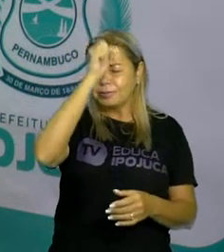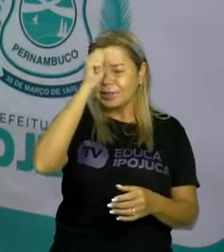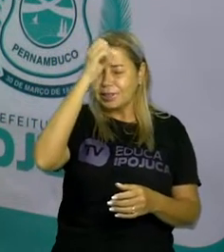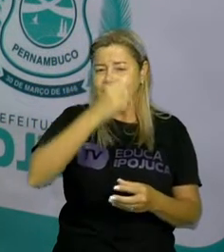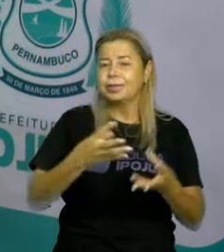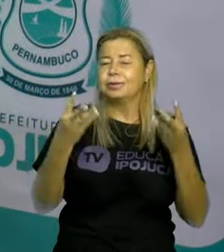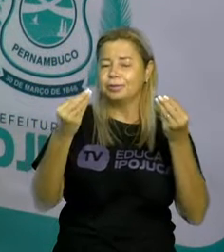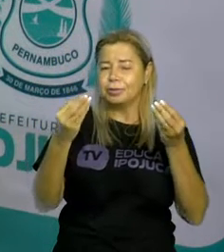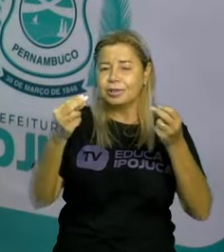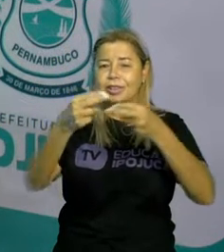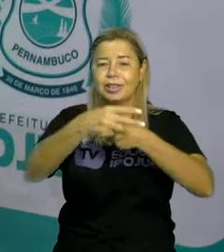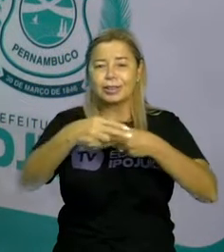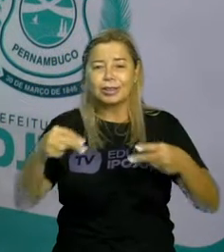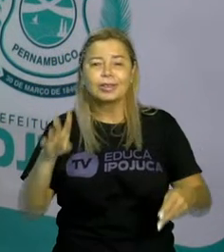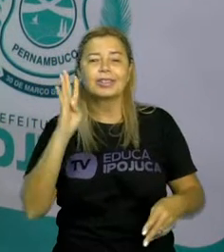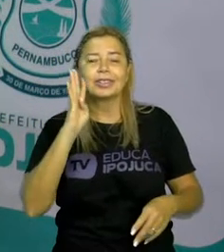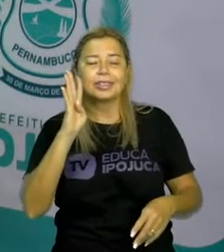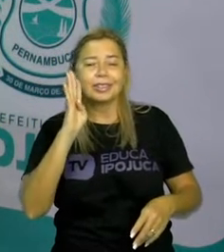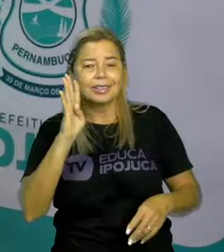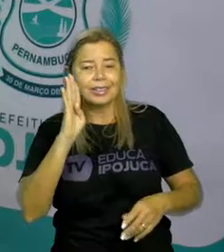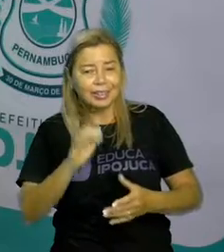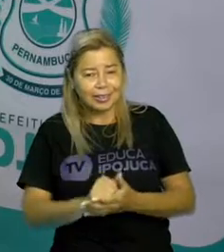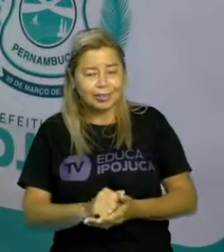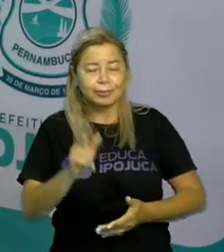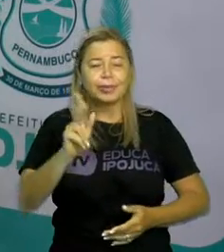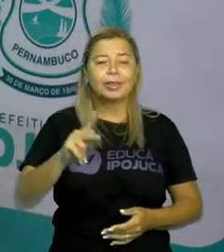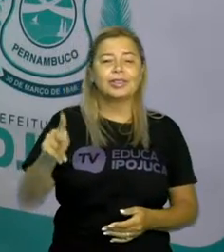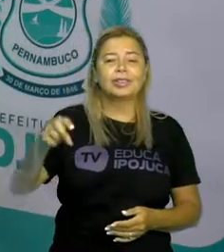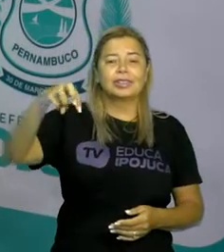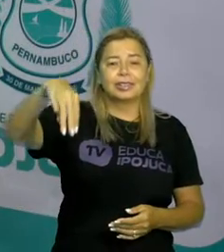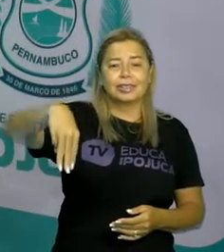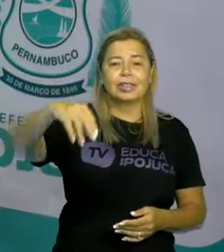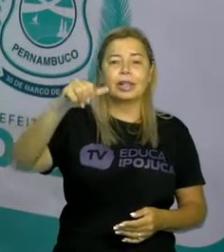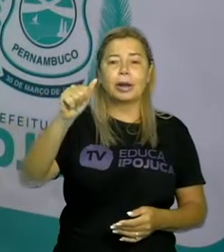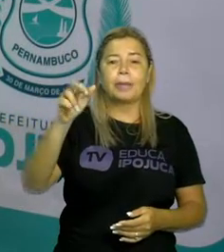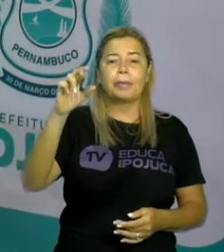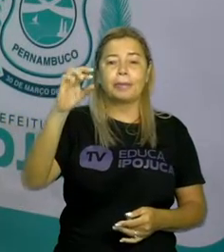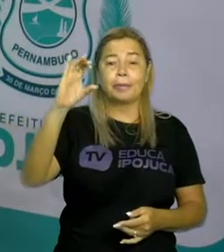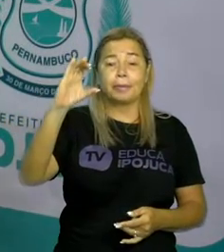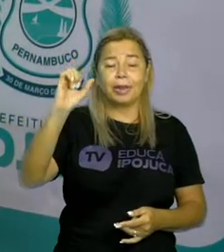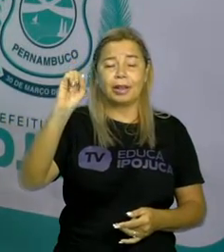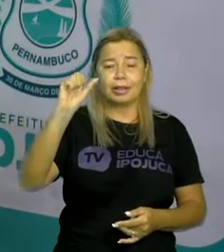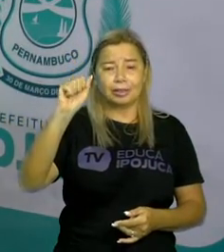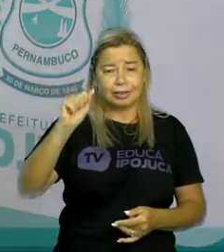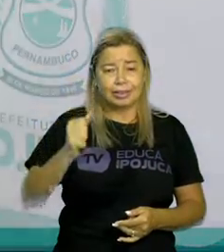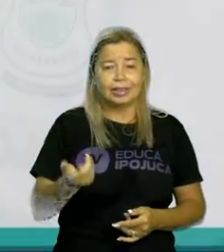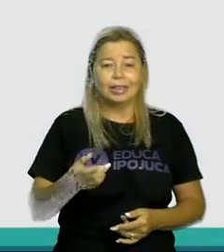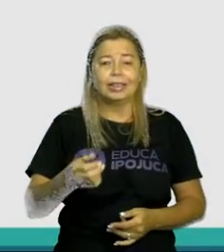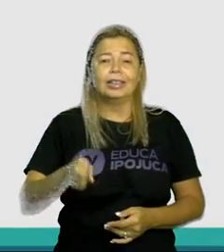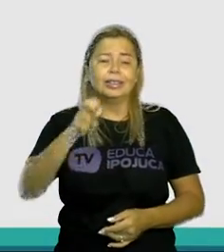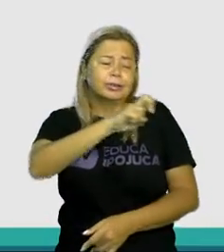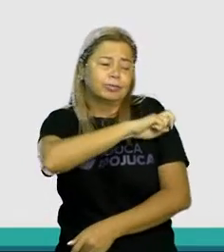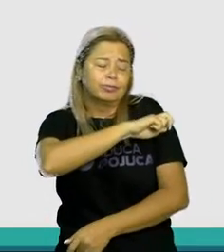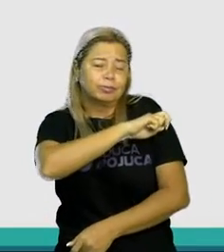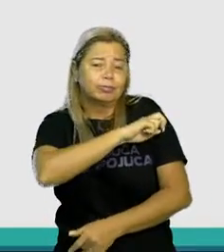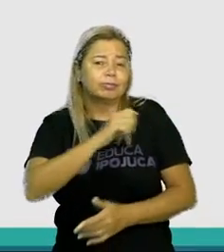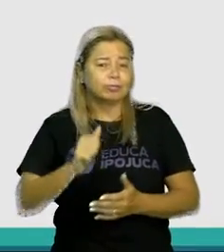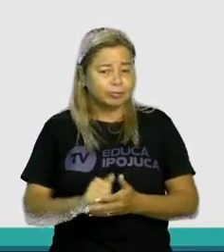Seu professor Amárcia Firmino, do quinto ano, em nossa aula de português, hoje está bem legal. A gente vai falar sobre as